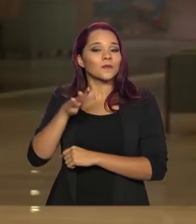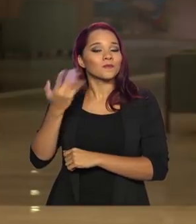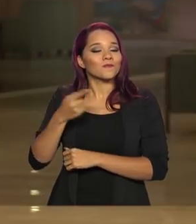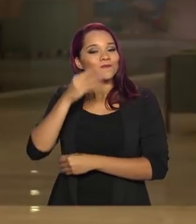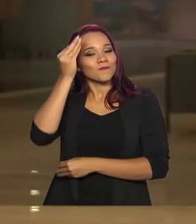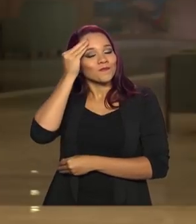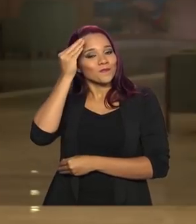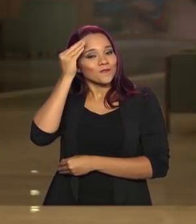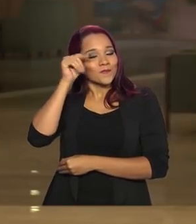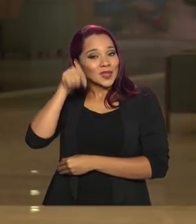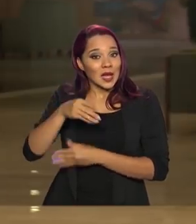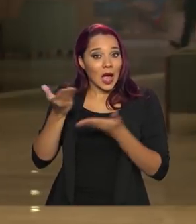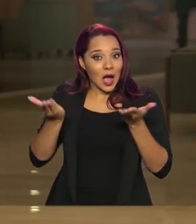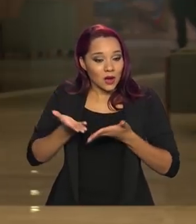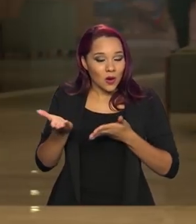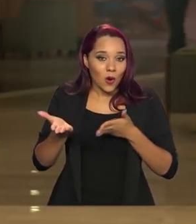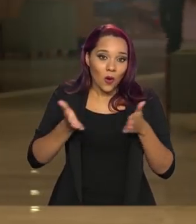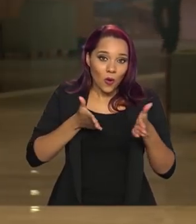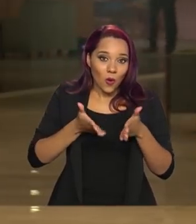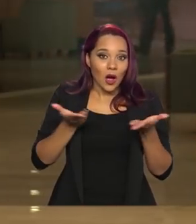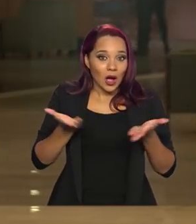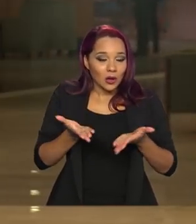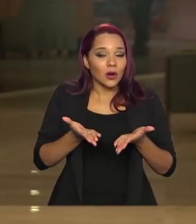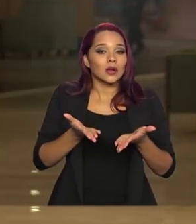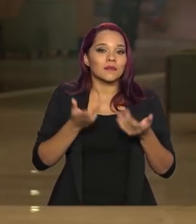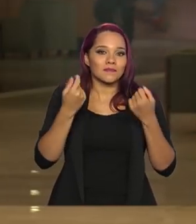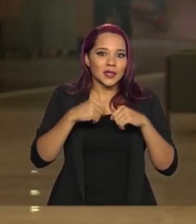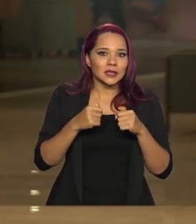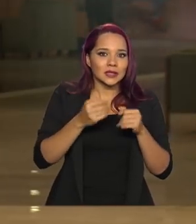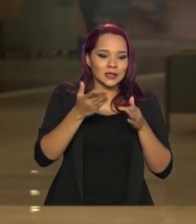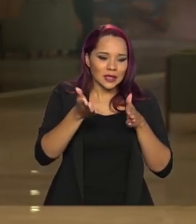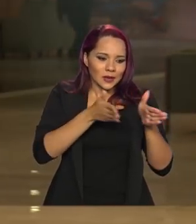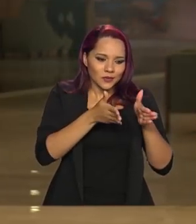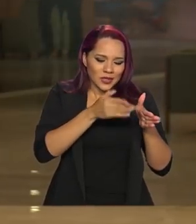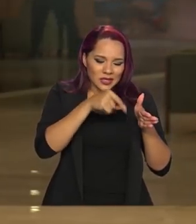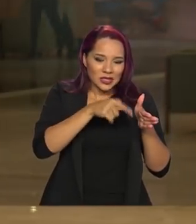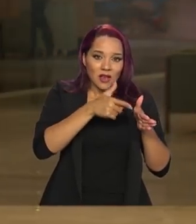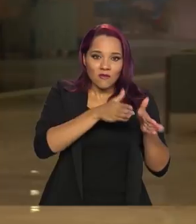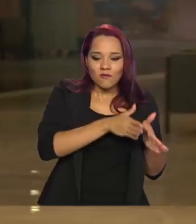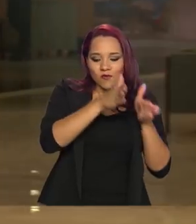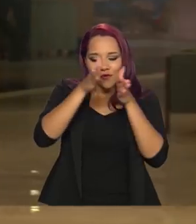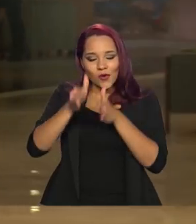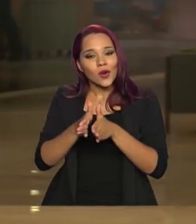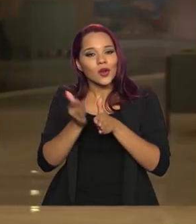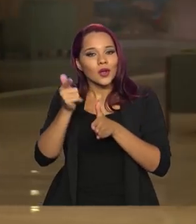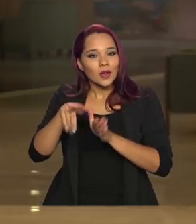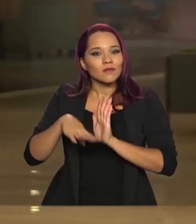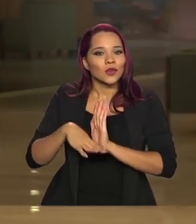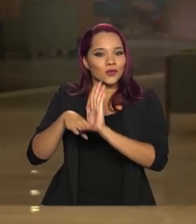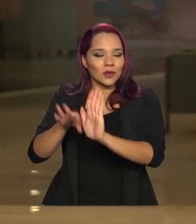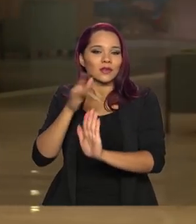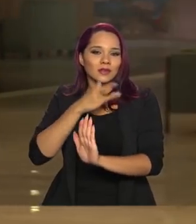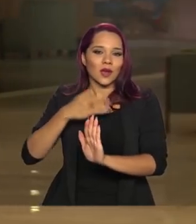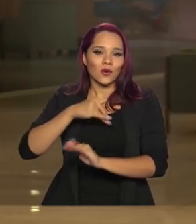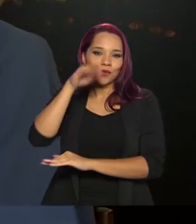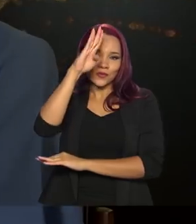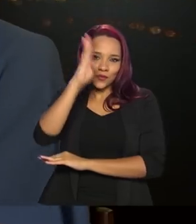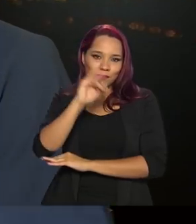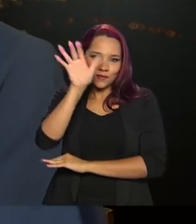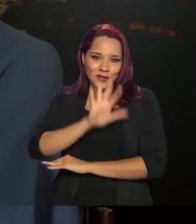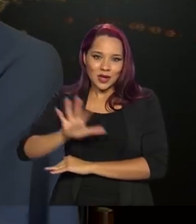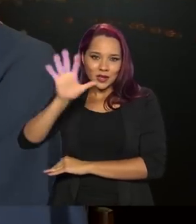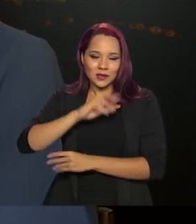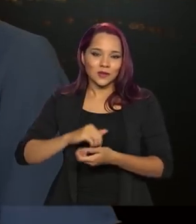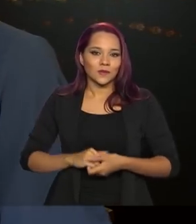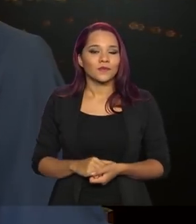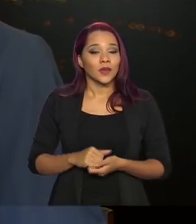entendemos por bem que, nesse momento, era necessário um redirecionamento das ações da Força Nacional em prol da saúde de todos os brasileiros. Isso não